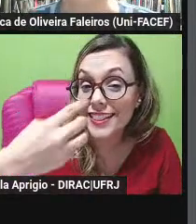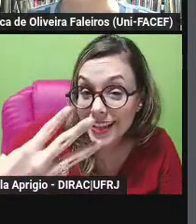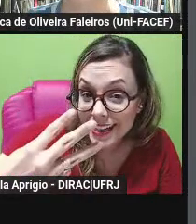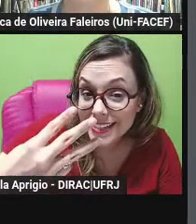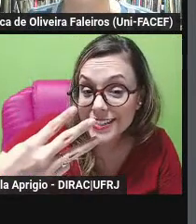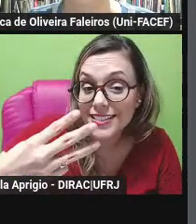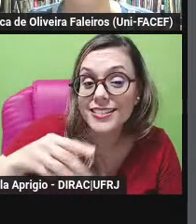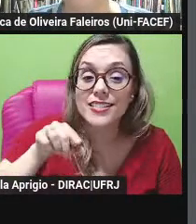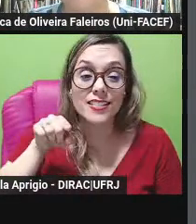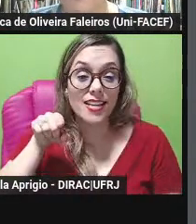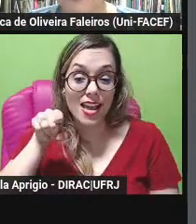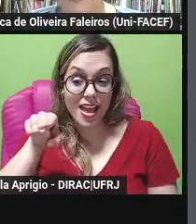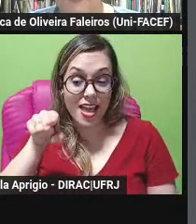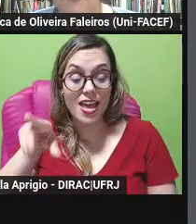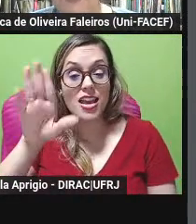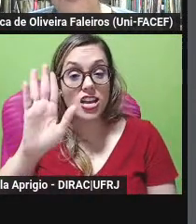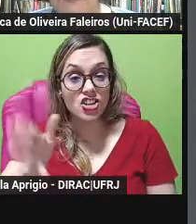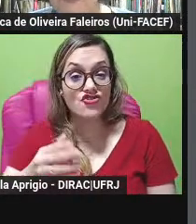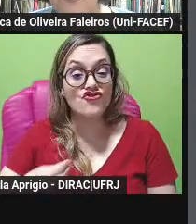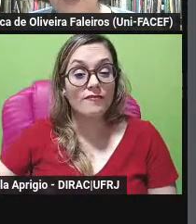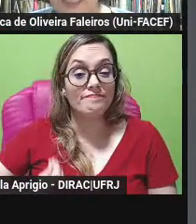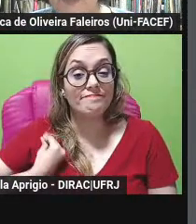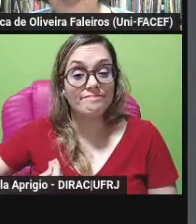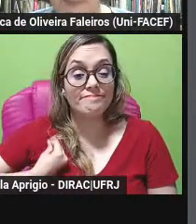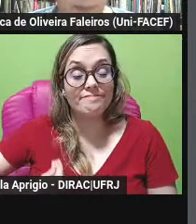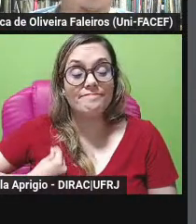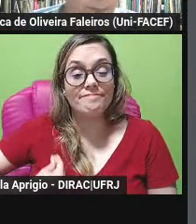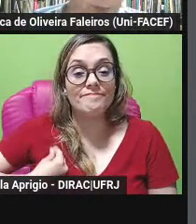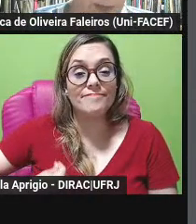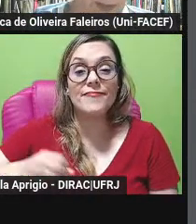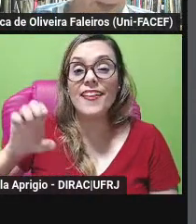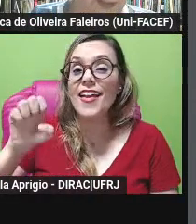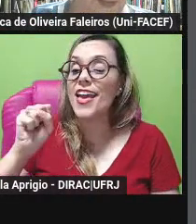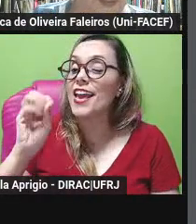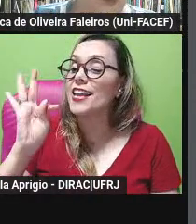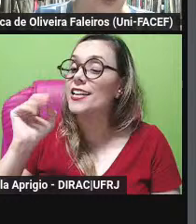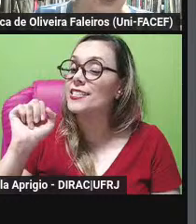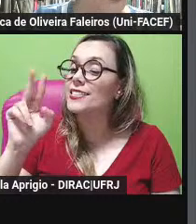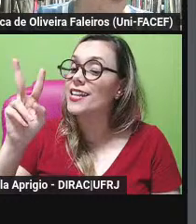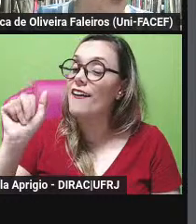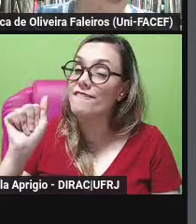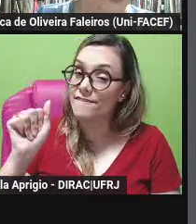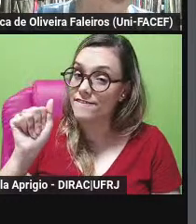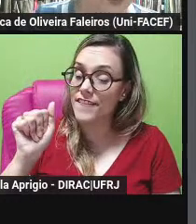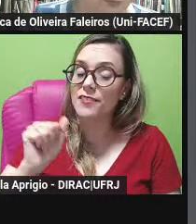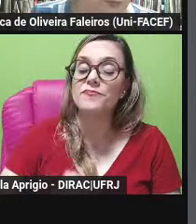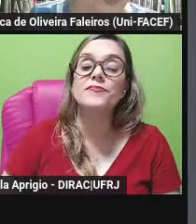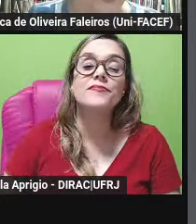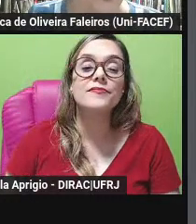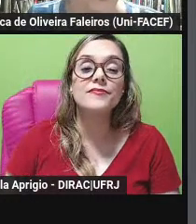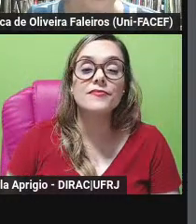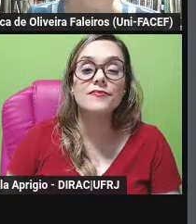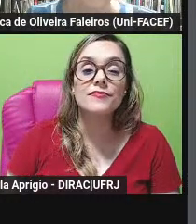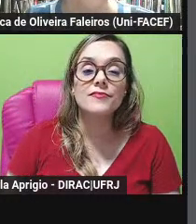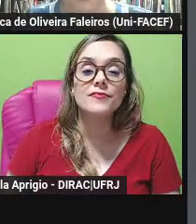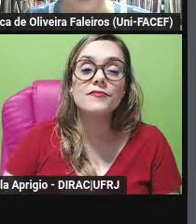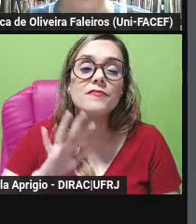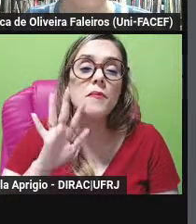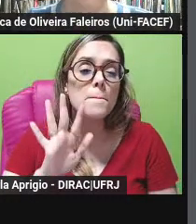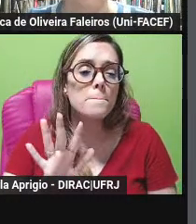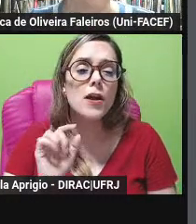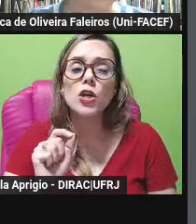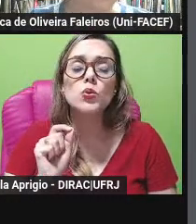estava aos 13 anos de idade já estava o que importa desculpe o que não